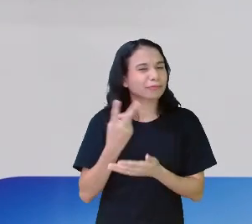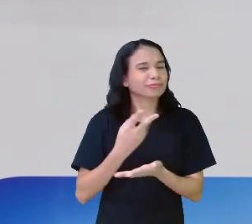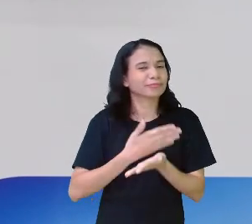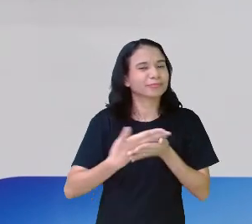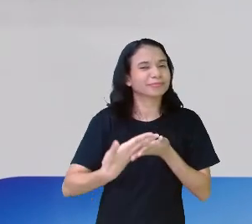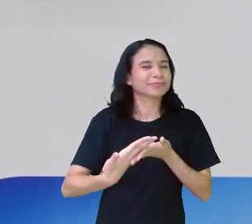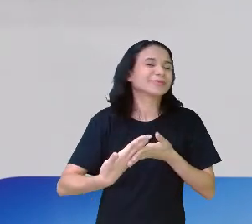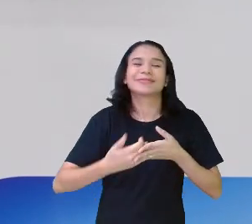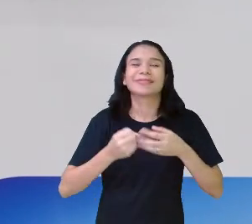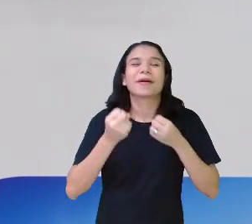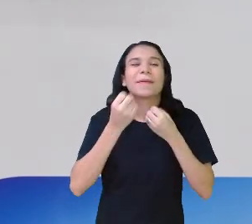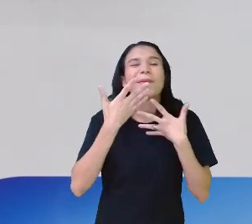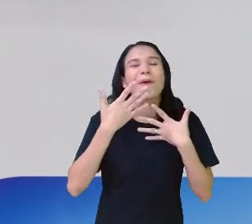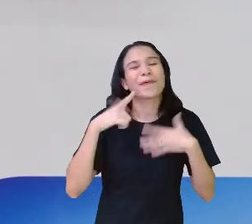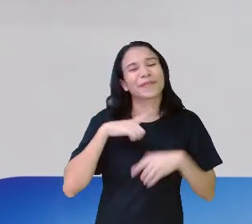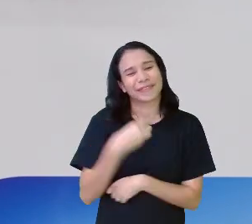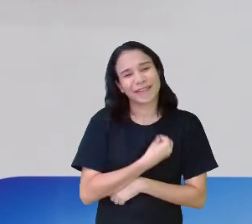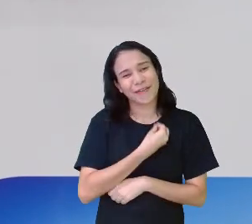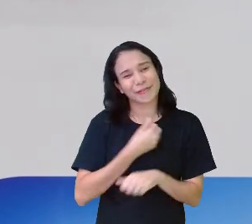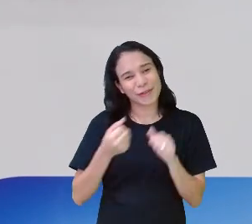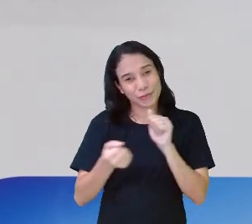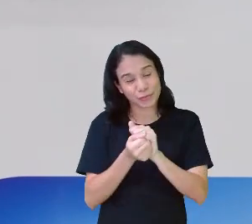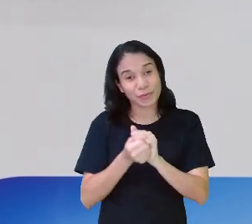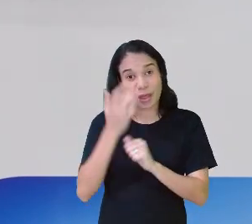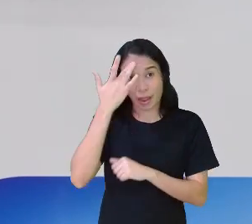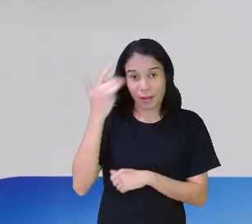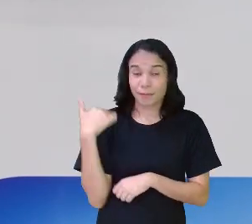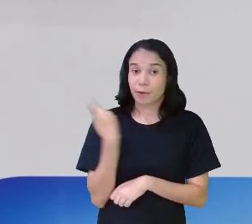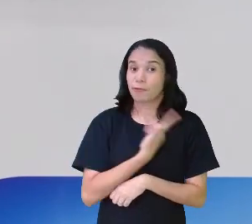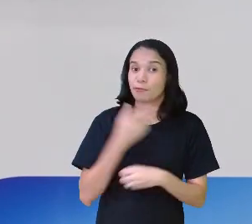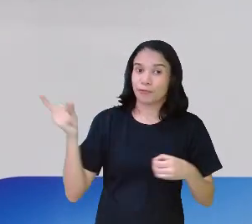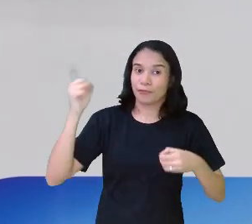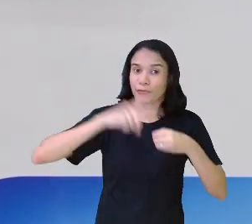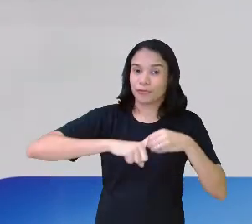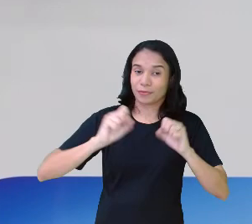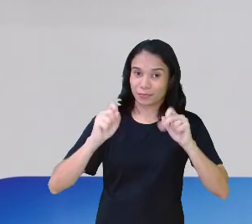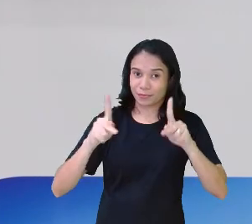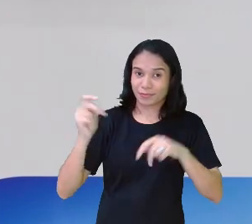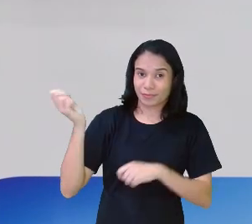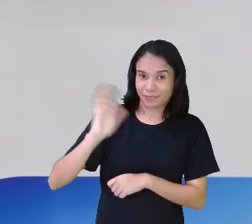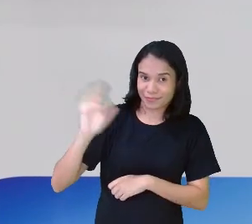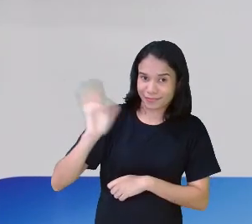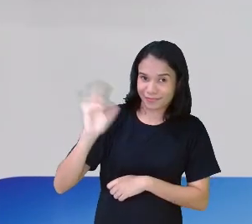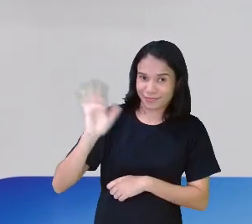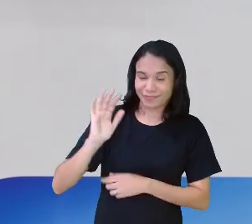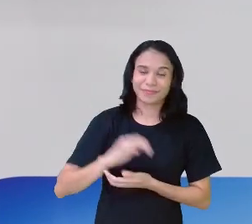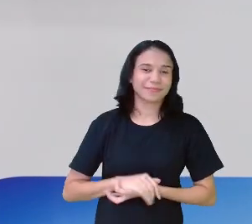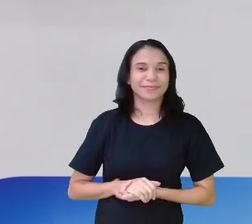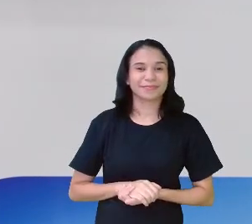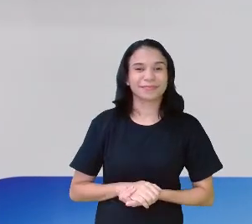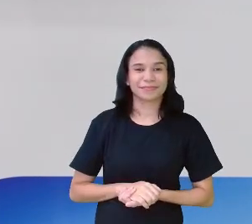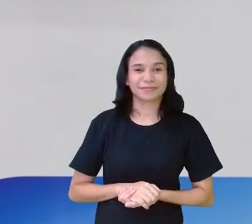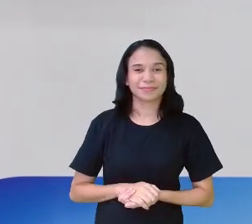começaram. Bom demais estar com vocês. Amanhã espero vocês novamente, tá certo? Até a próxima.